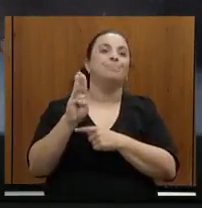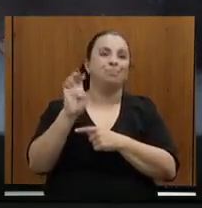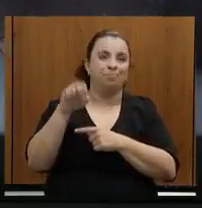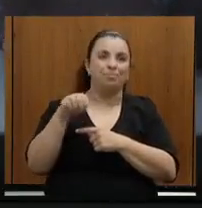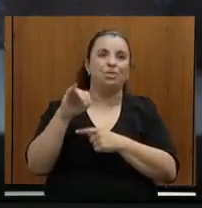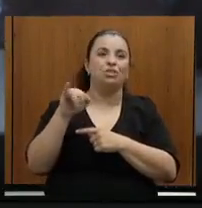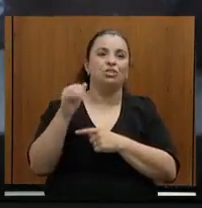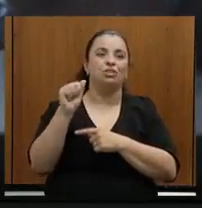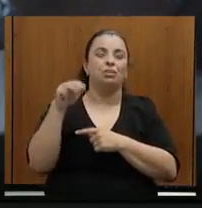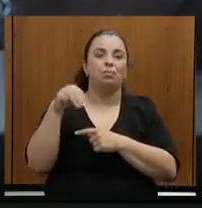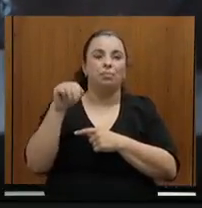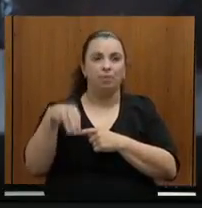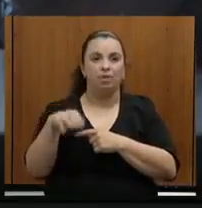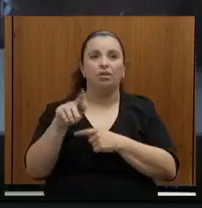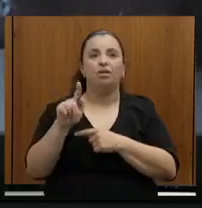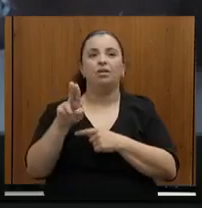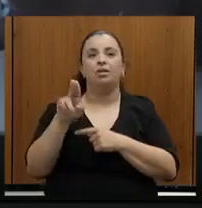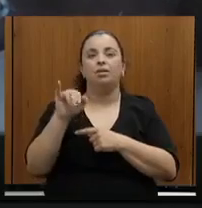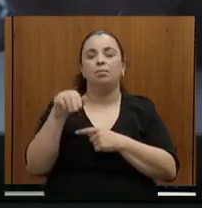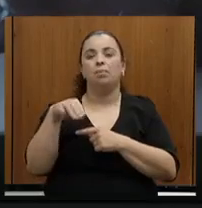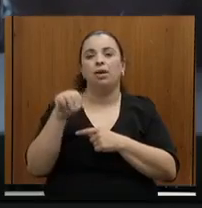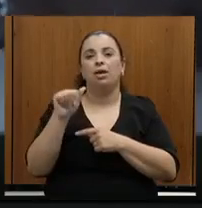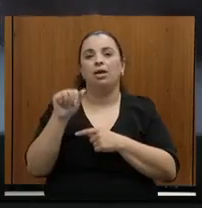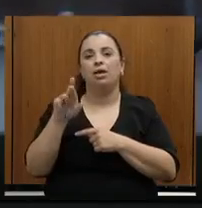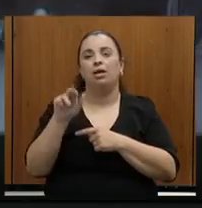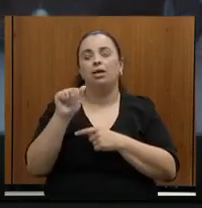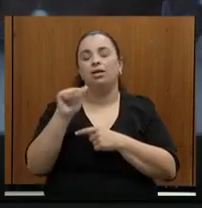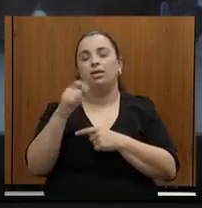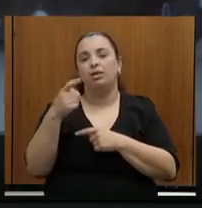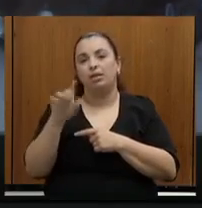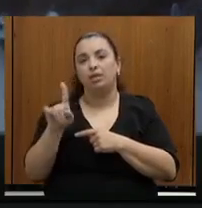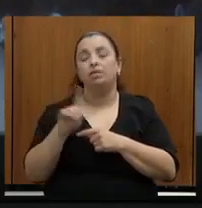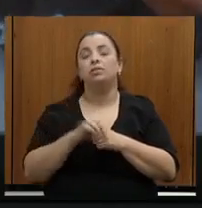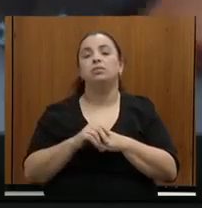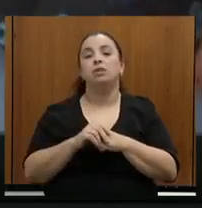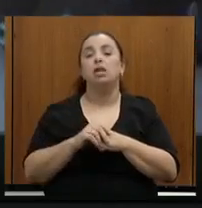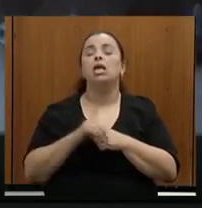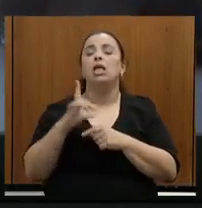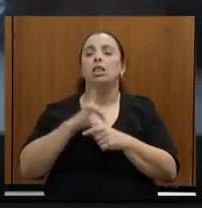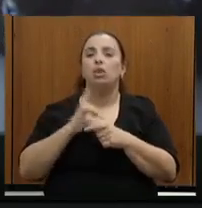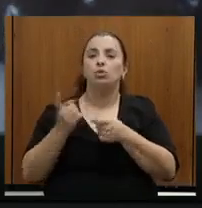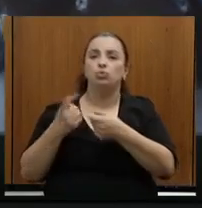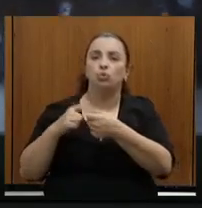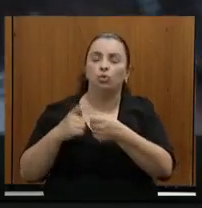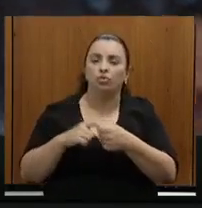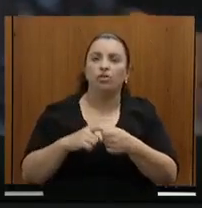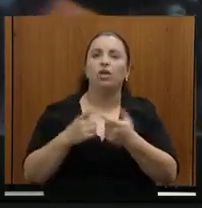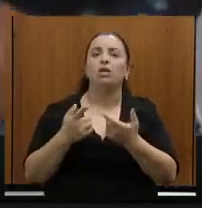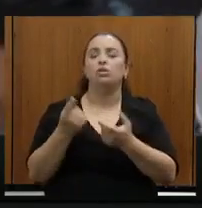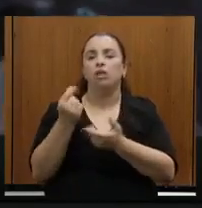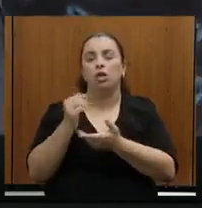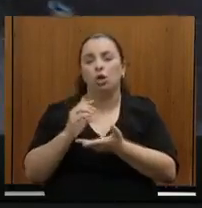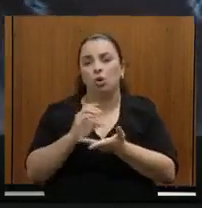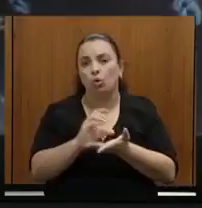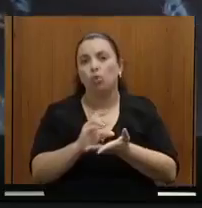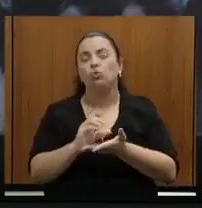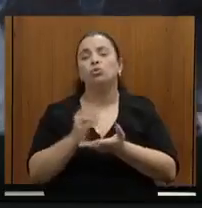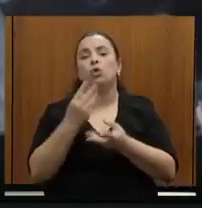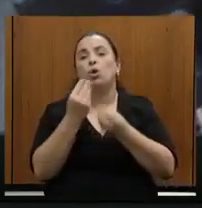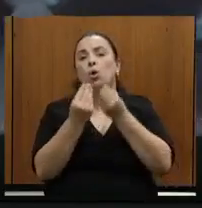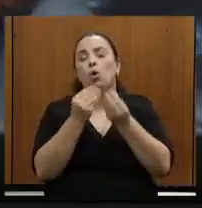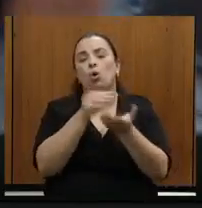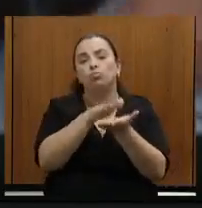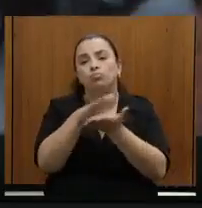incluindo a lista, especificação e remessa dos convênios firmados, recursos financeiros envolvidos e sua origem.